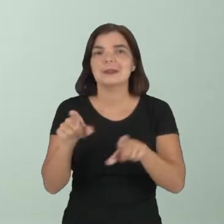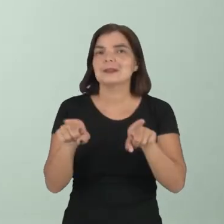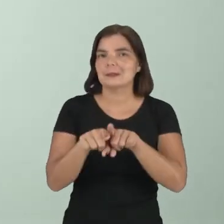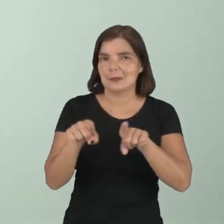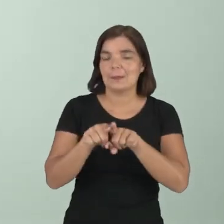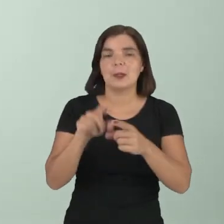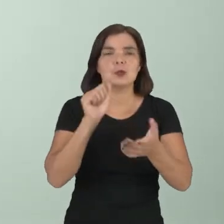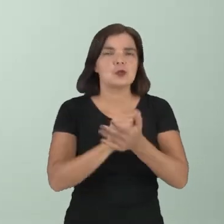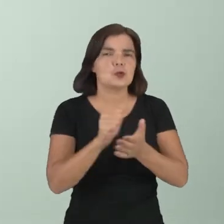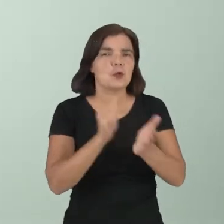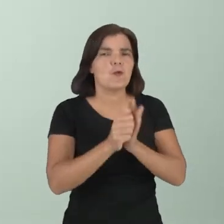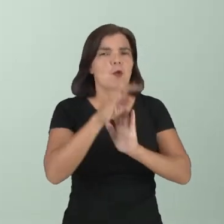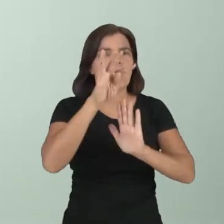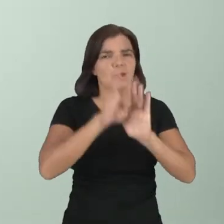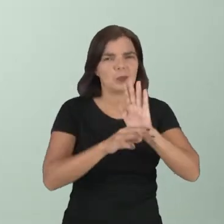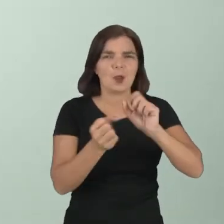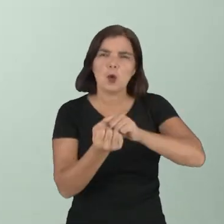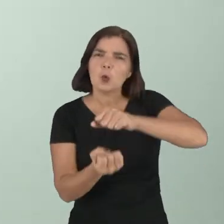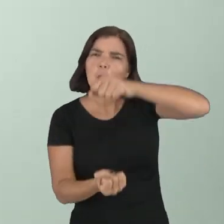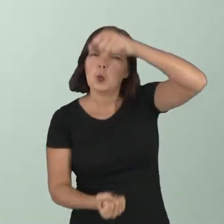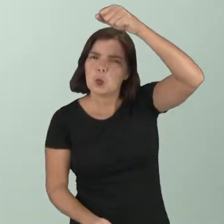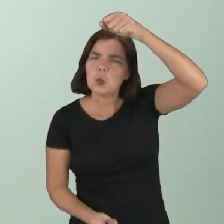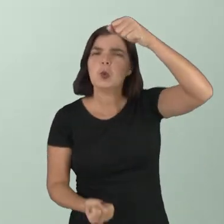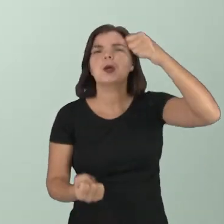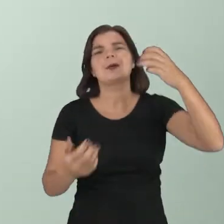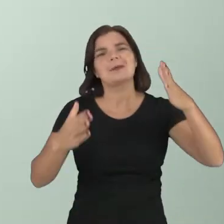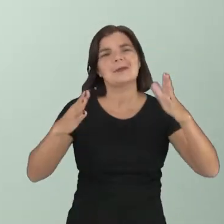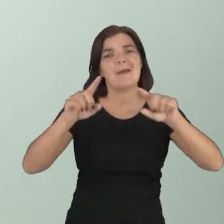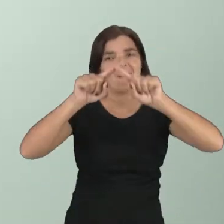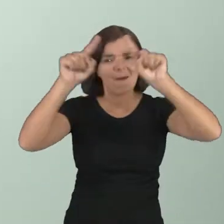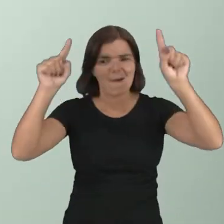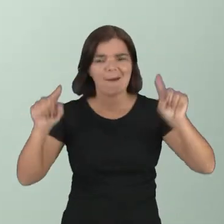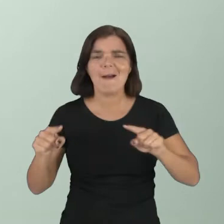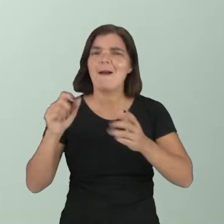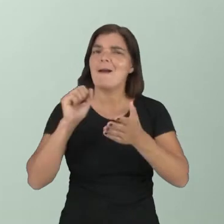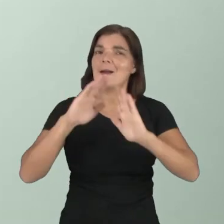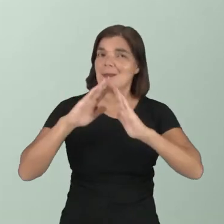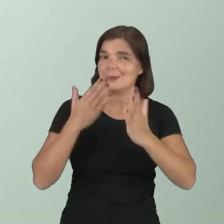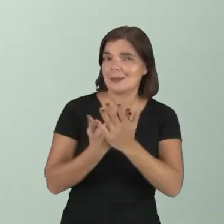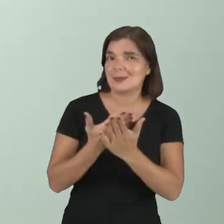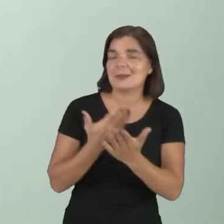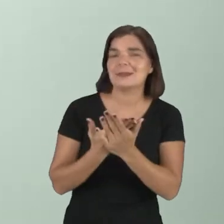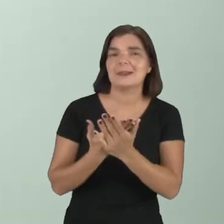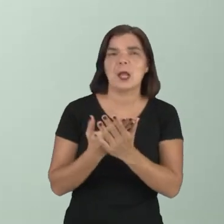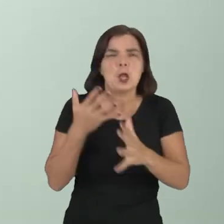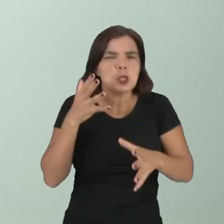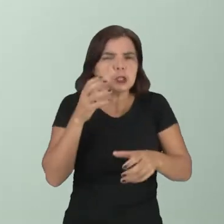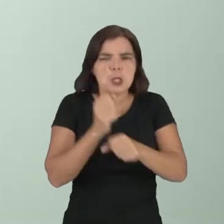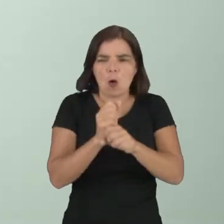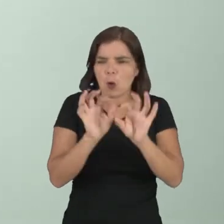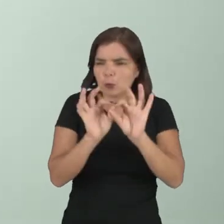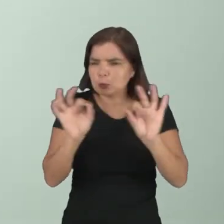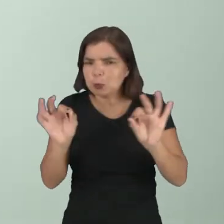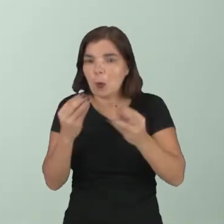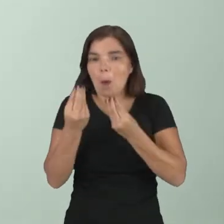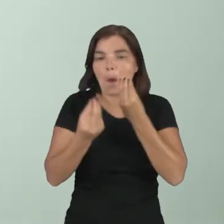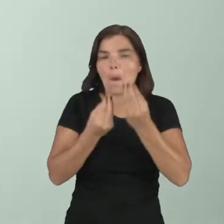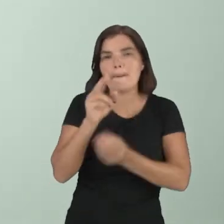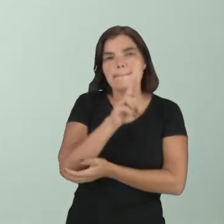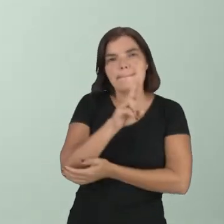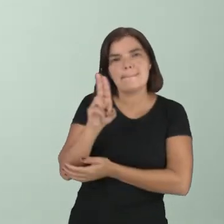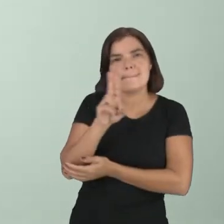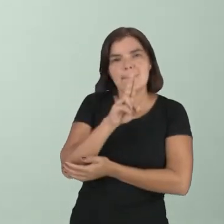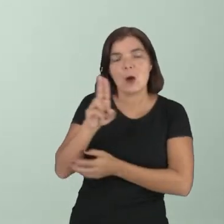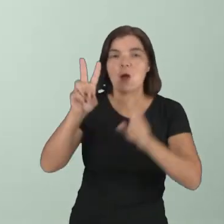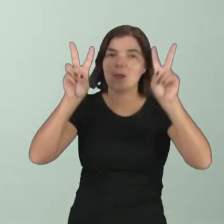Acontece de escrever um texto no papel madeira, na cartolina, um trabalho escolar, não calcula bem como vai ficar